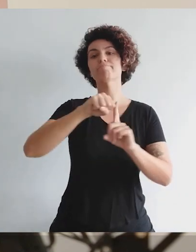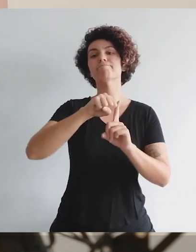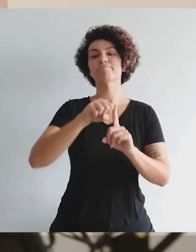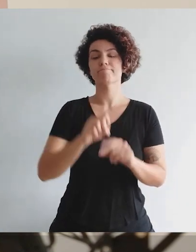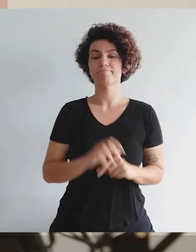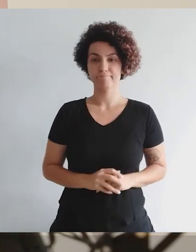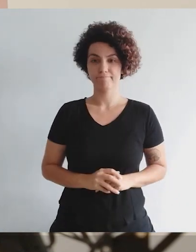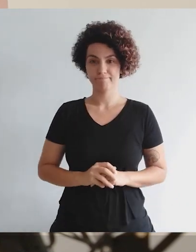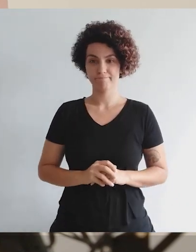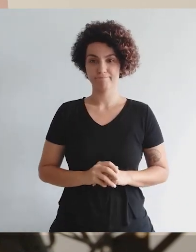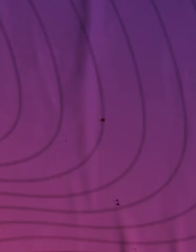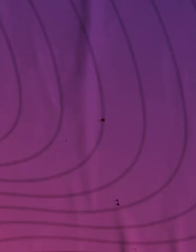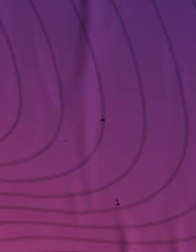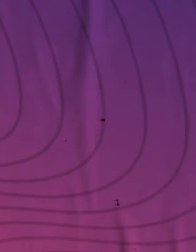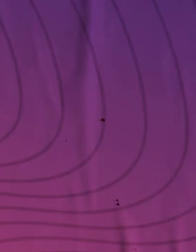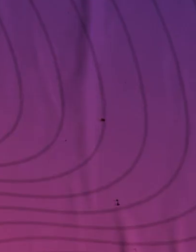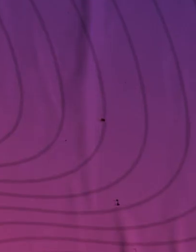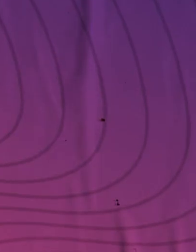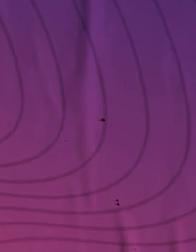cada um de nós como cidadão.